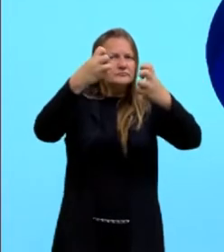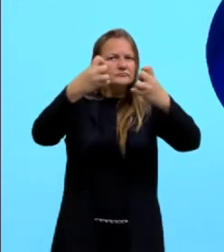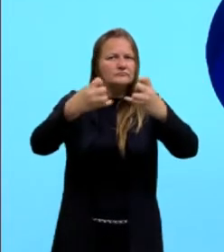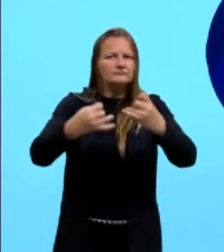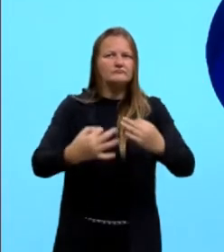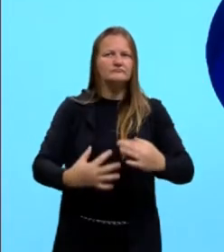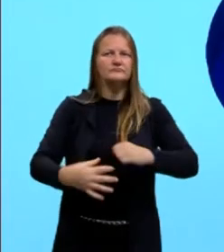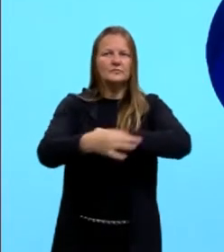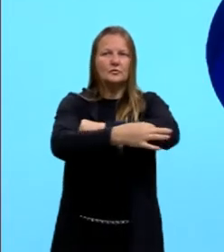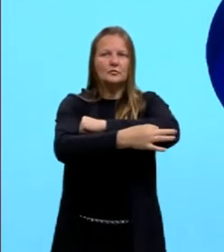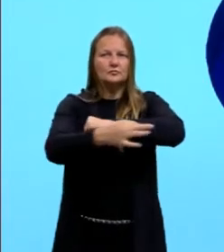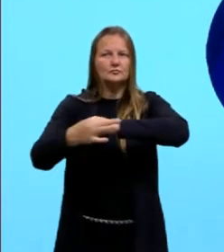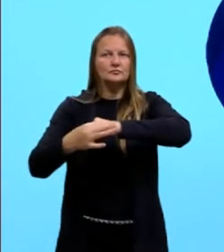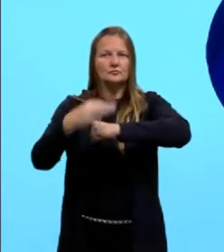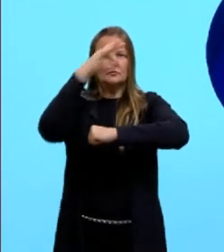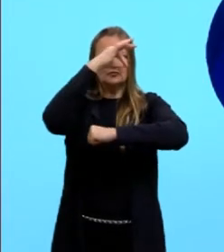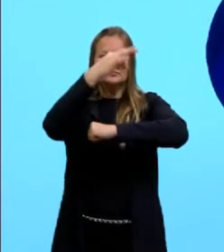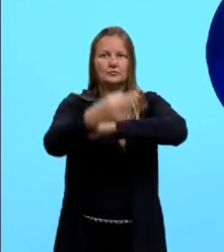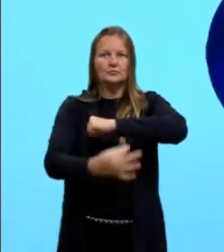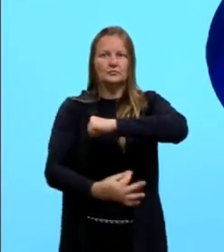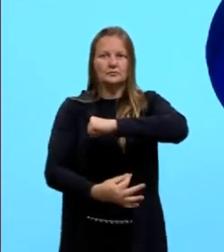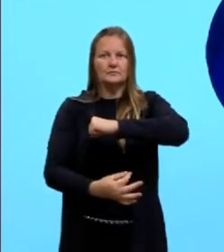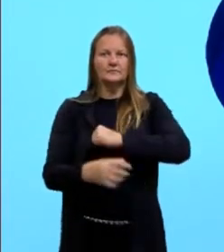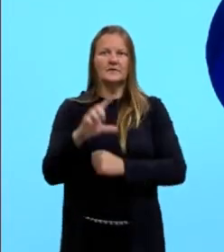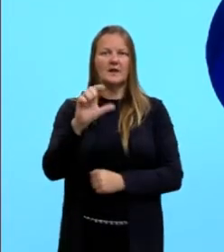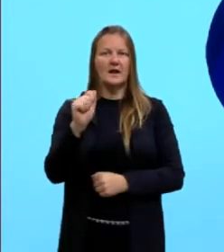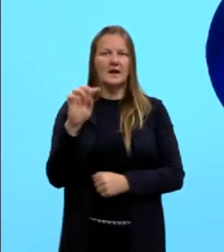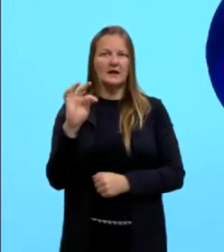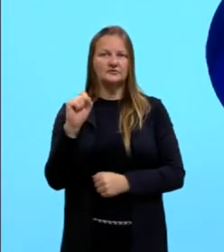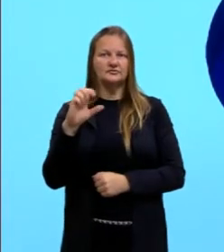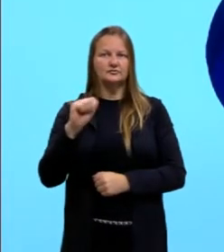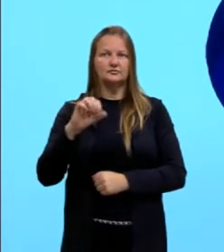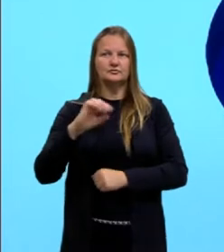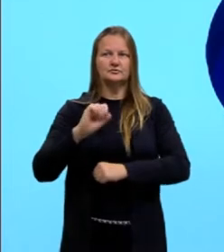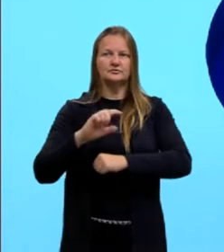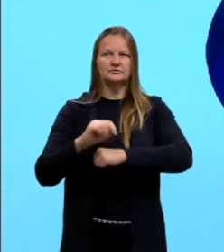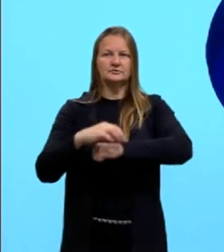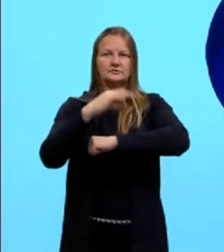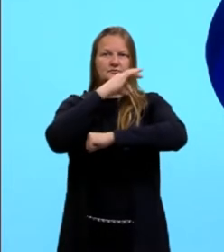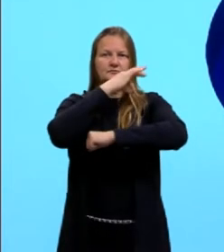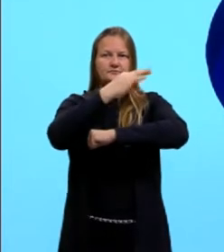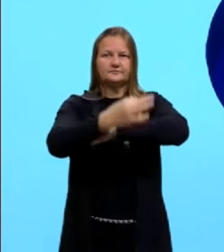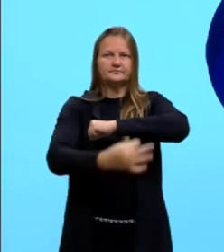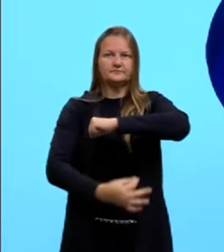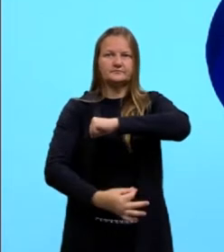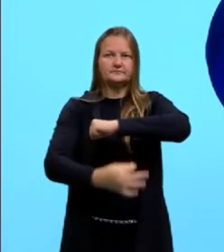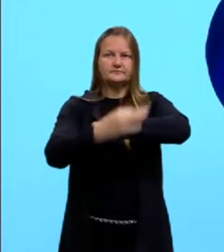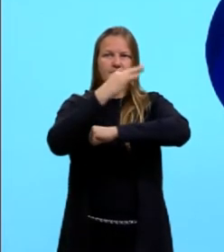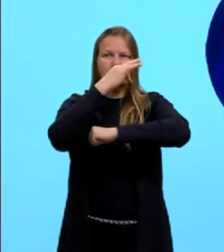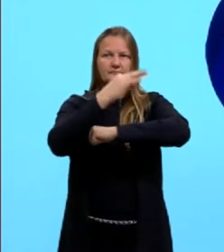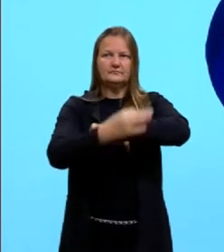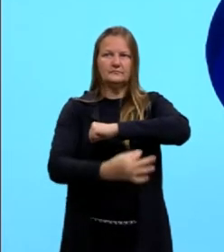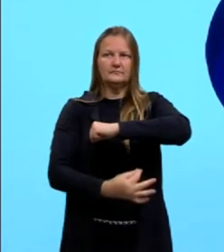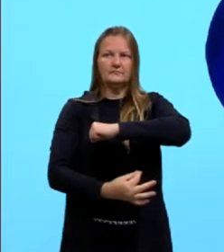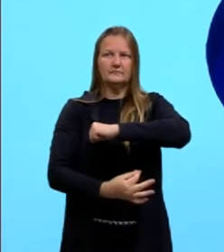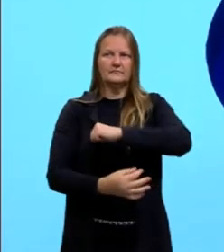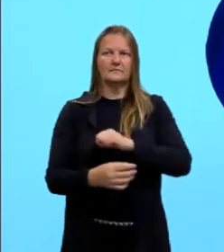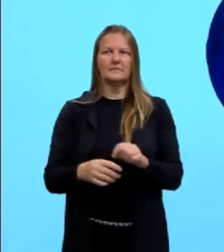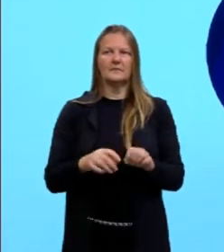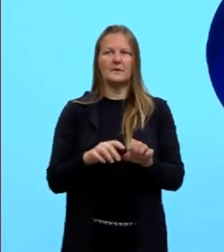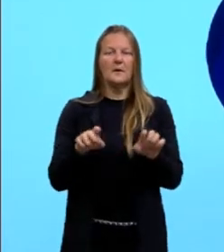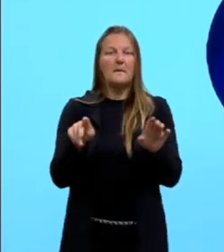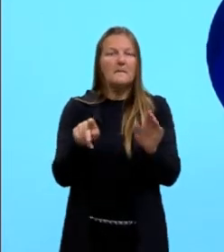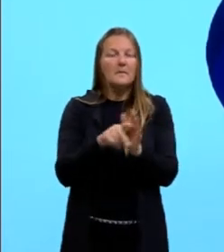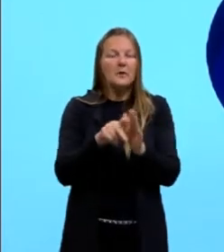latitude e a longitude. Então, a latitude é a, esse ângulo aqui que forma, né, os paralelos em